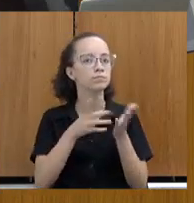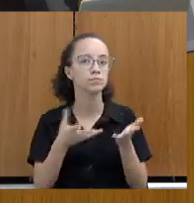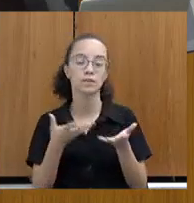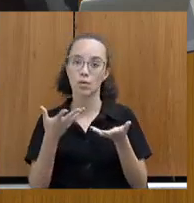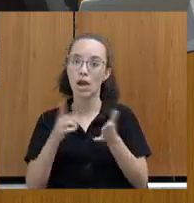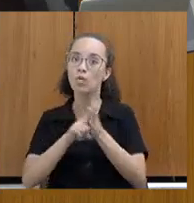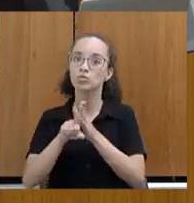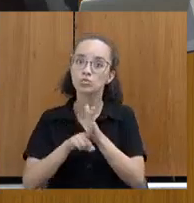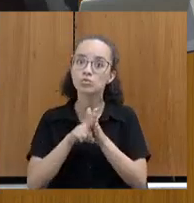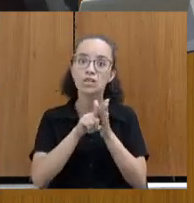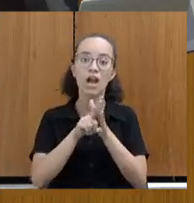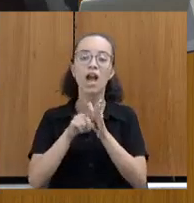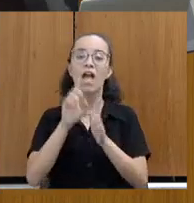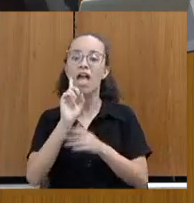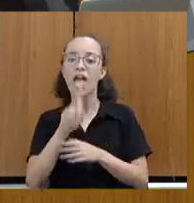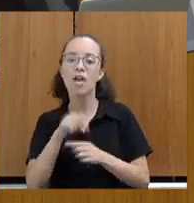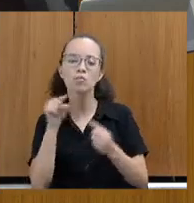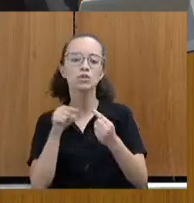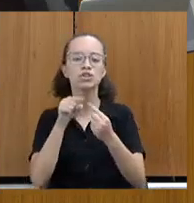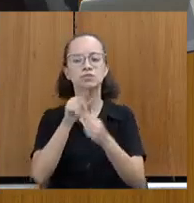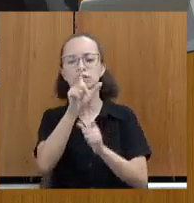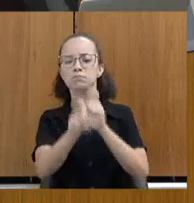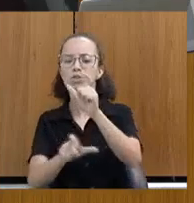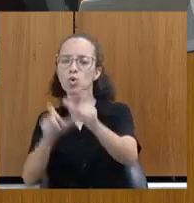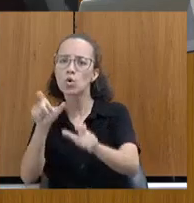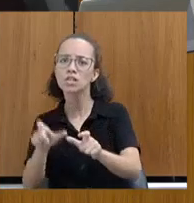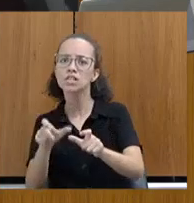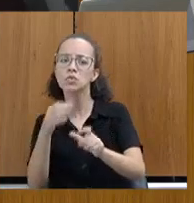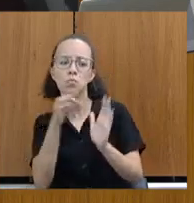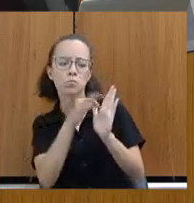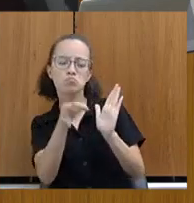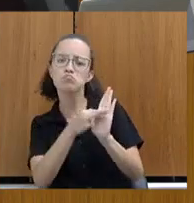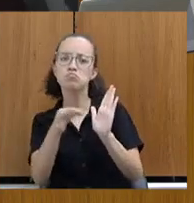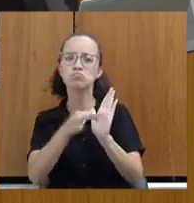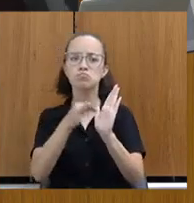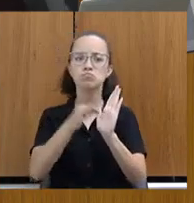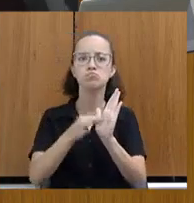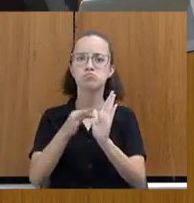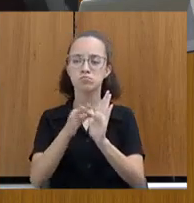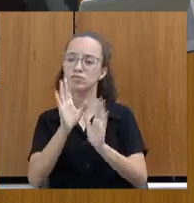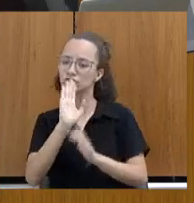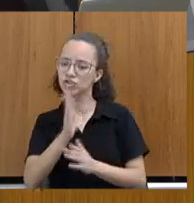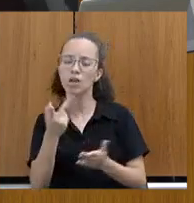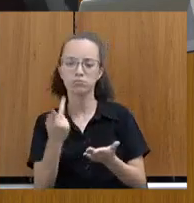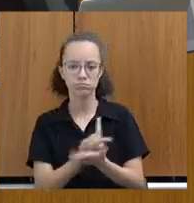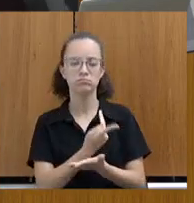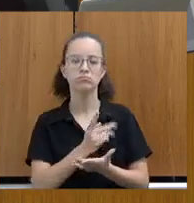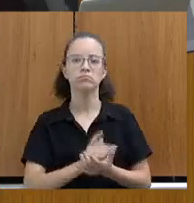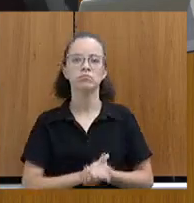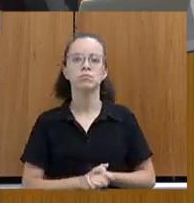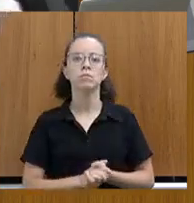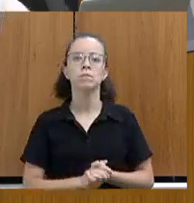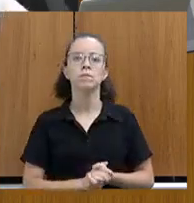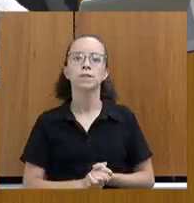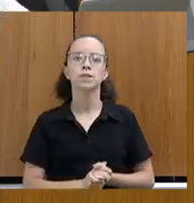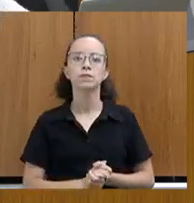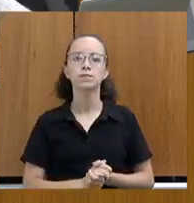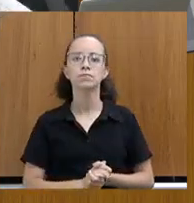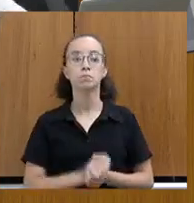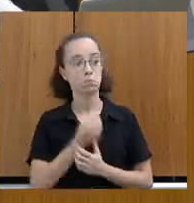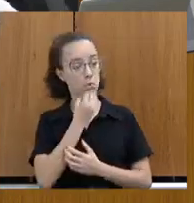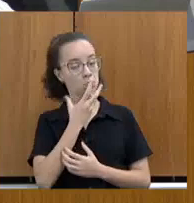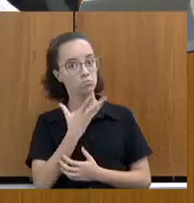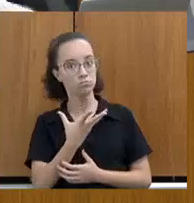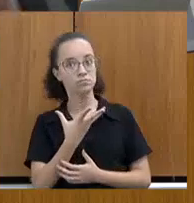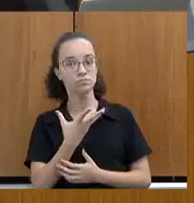pública é para as pessoas opinarem no plano. Isso já aconteceu. Entendeu? Não, é bom,